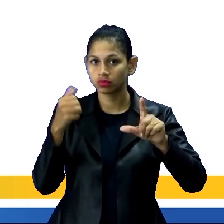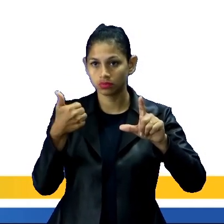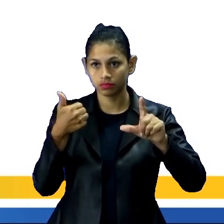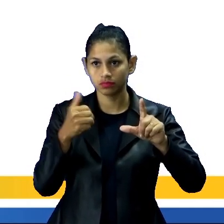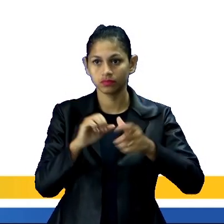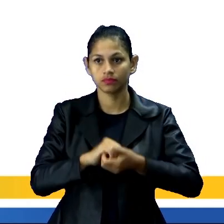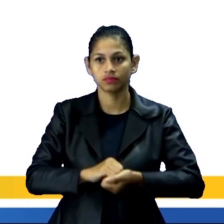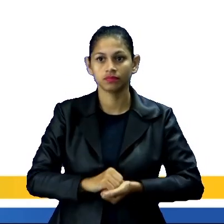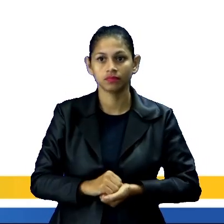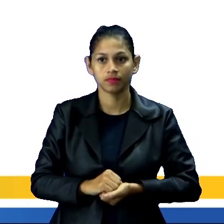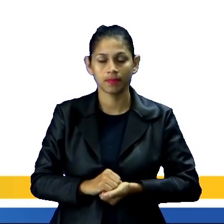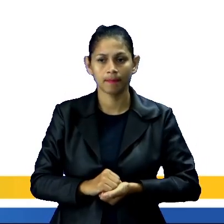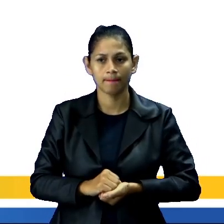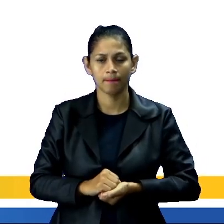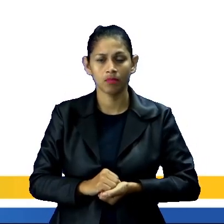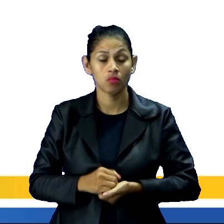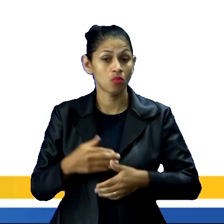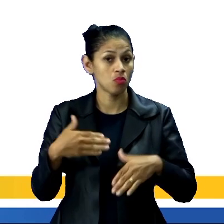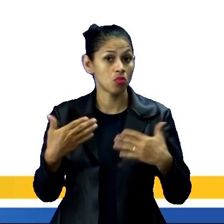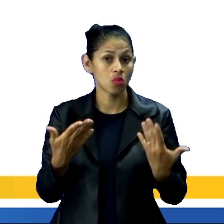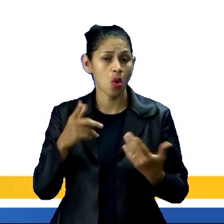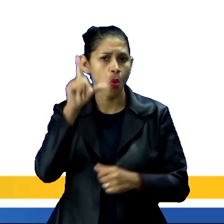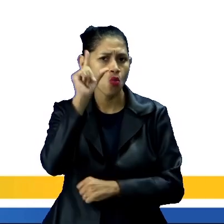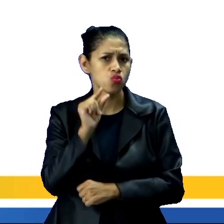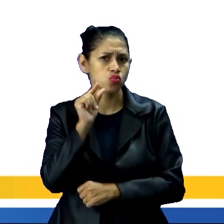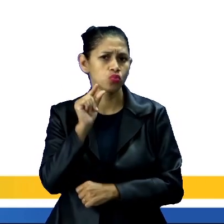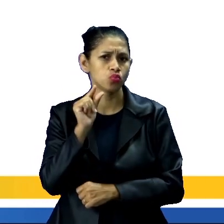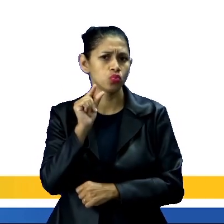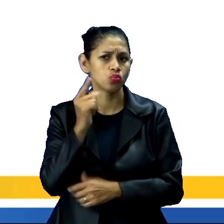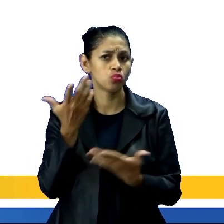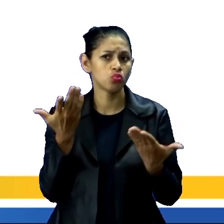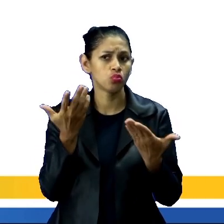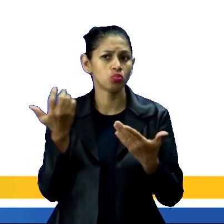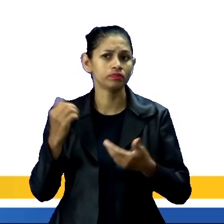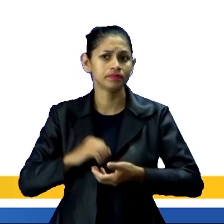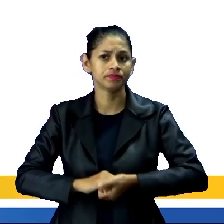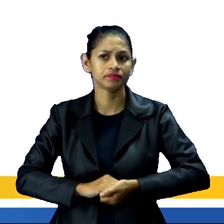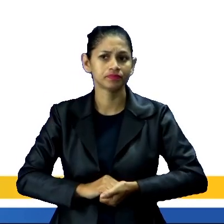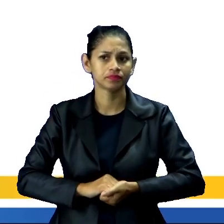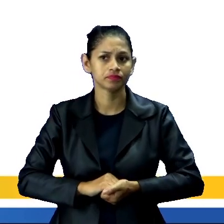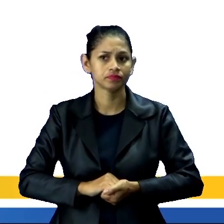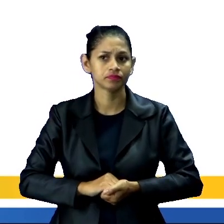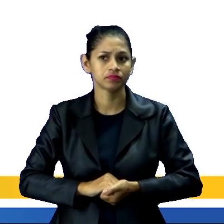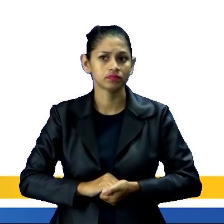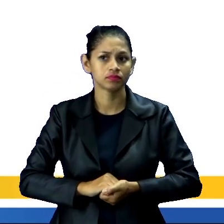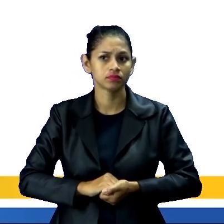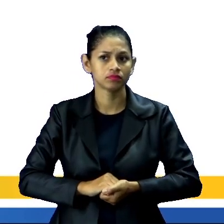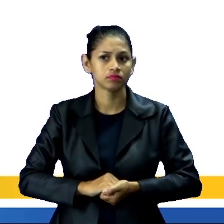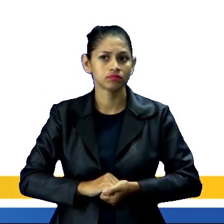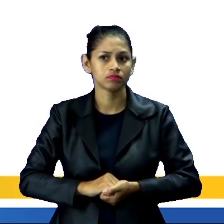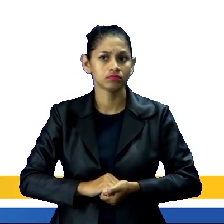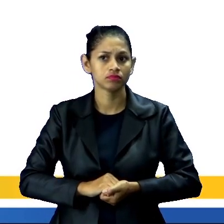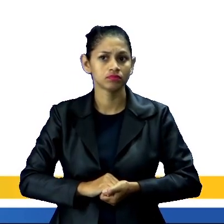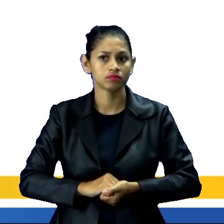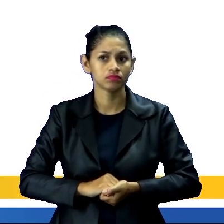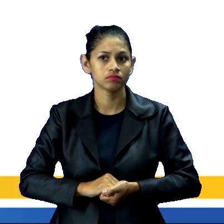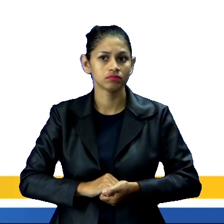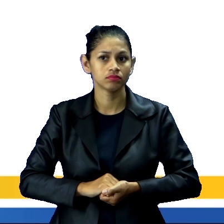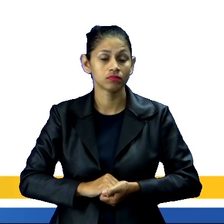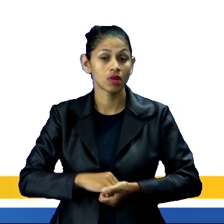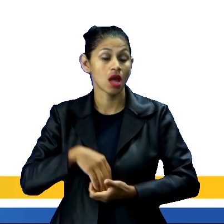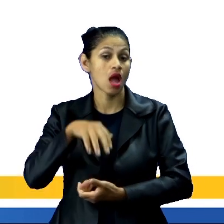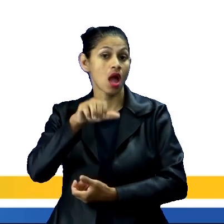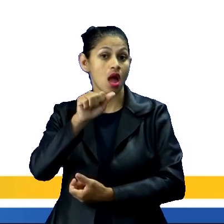olhando essa tabela, qual seria os que menos vieram para cá, conforme as informações apresentadas? Seria os